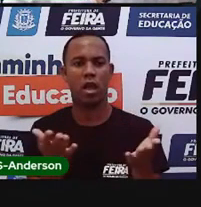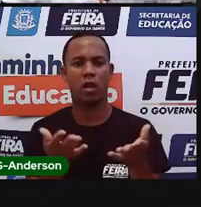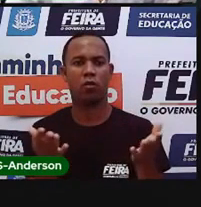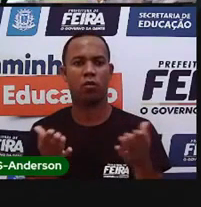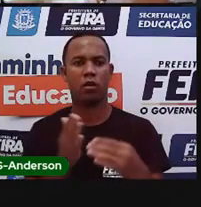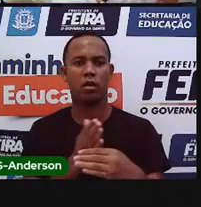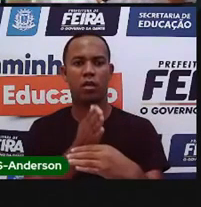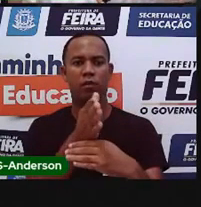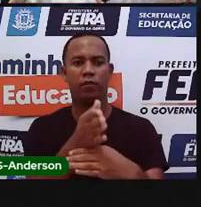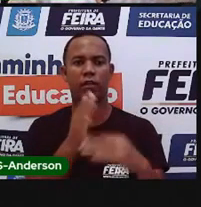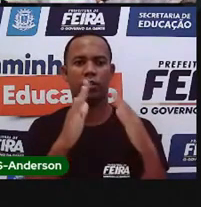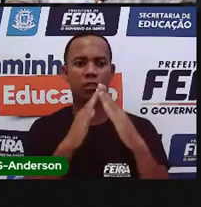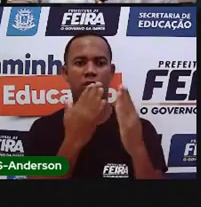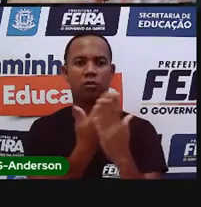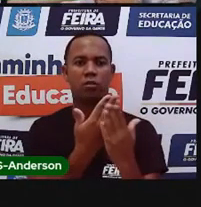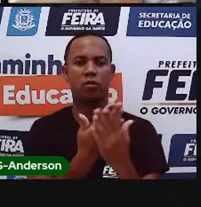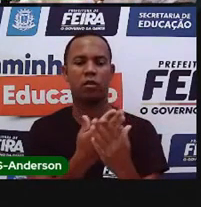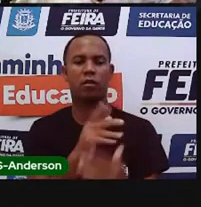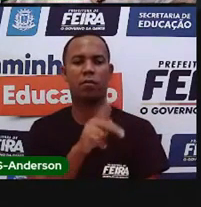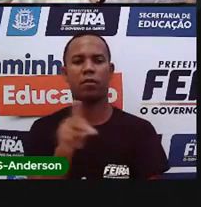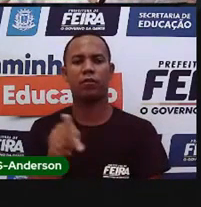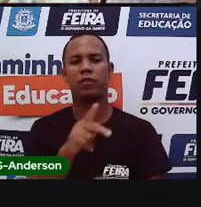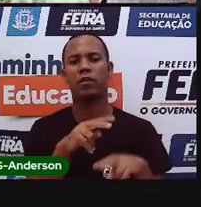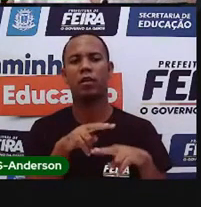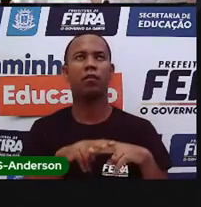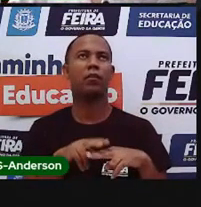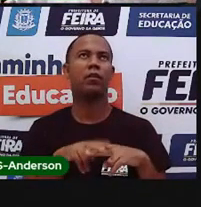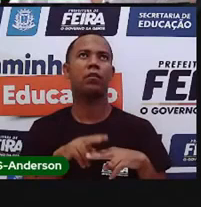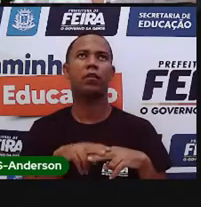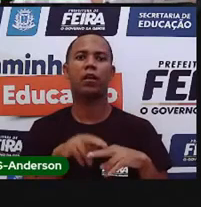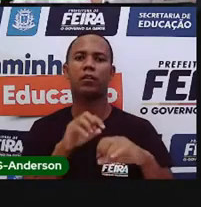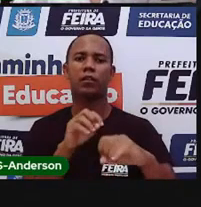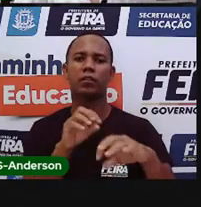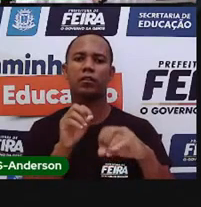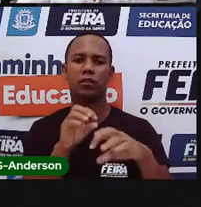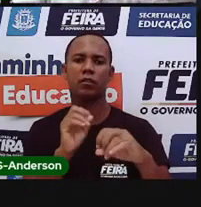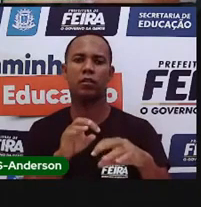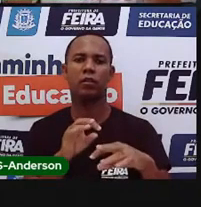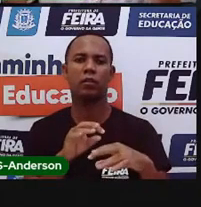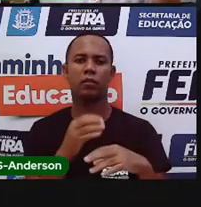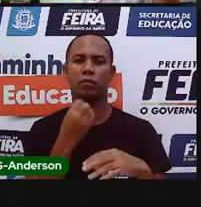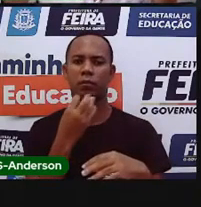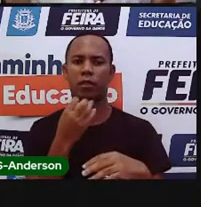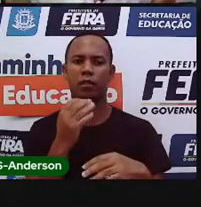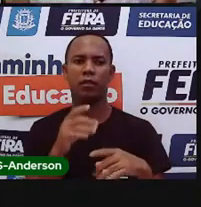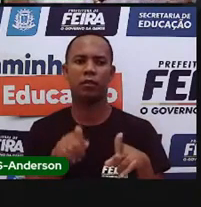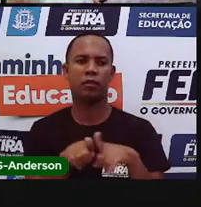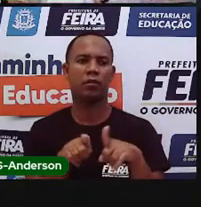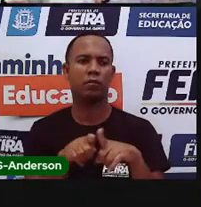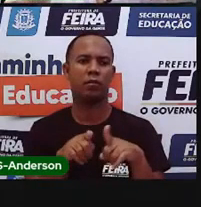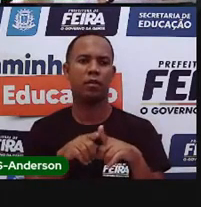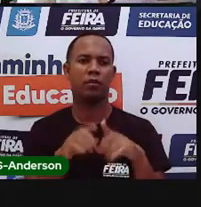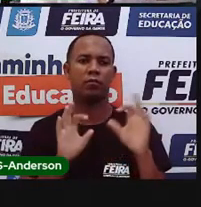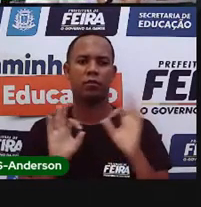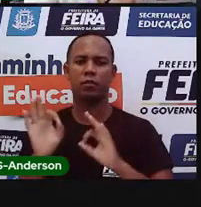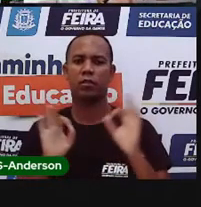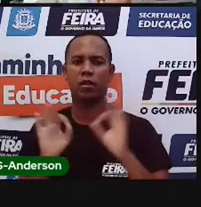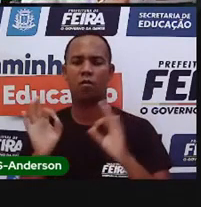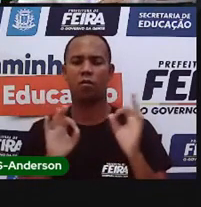Maria está aqui, ó, sentada, ensinando maravilhosamente maravilhosamente bem para vocês, me arrumei toda para vocês, só